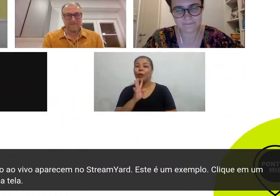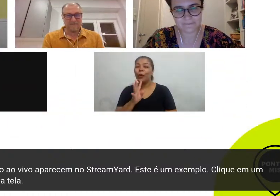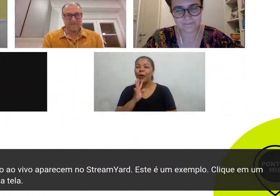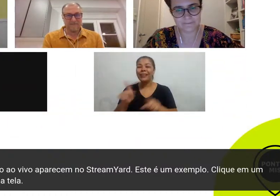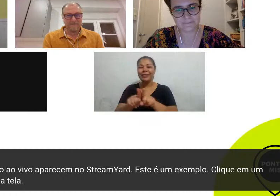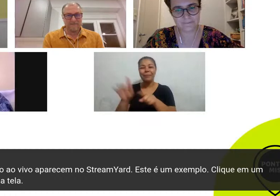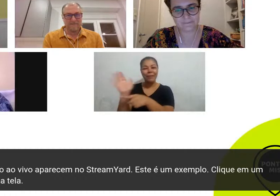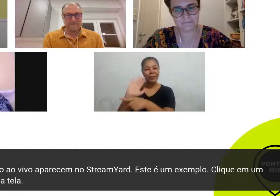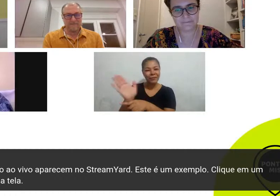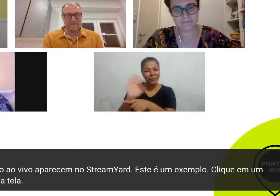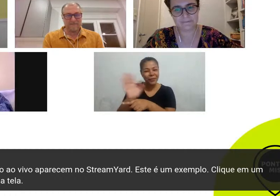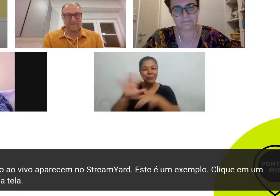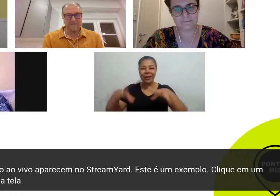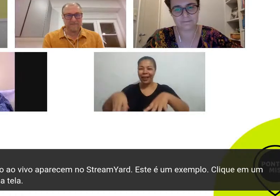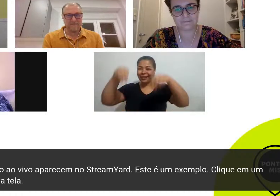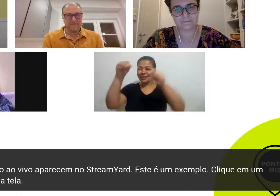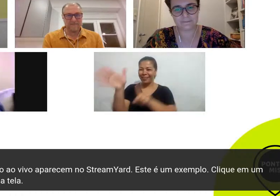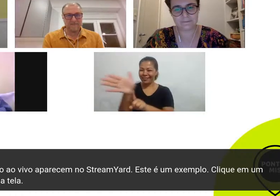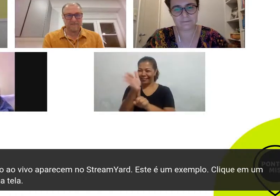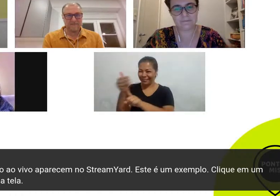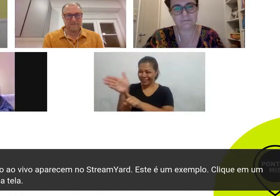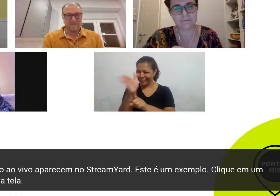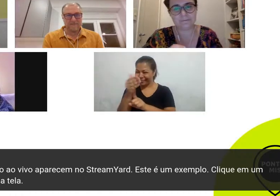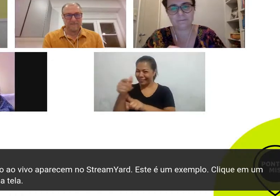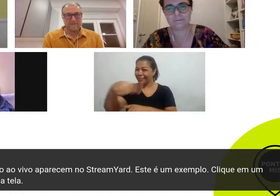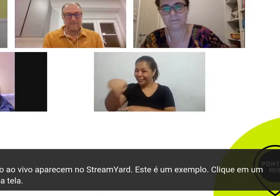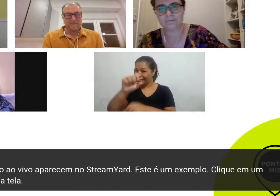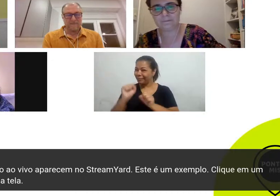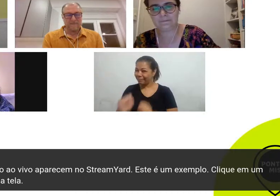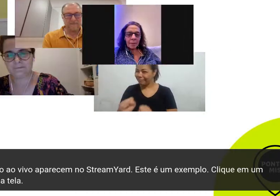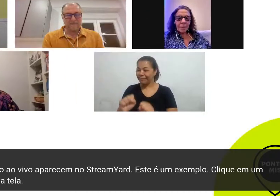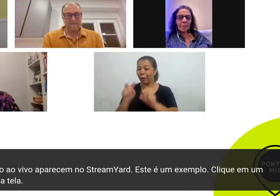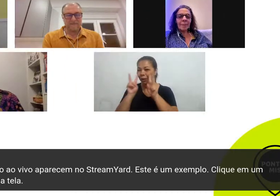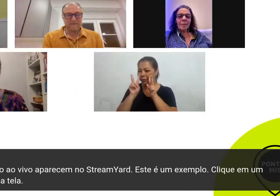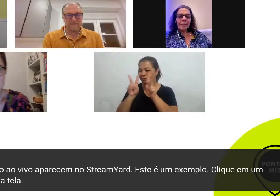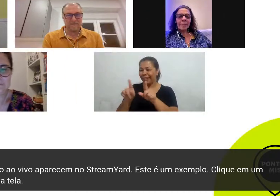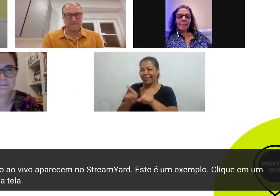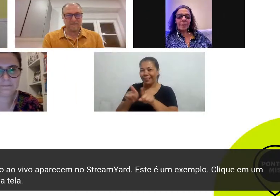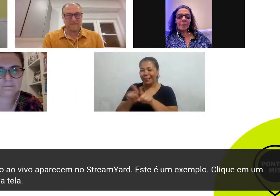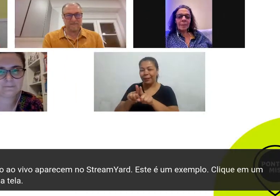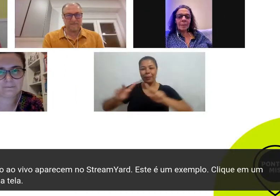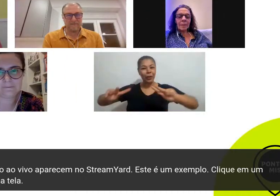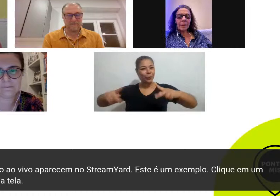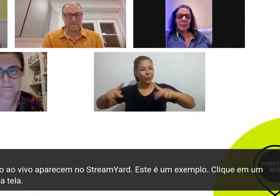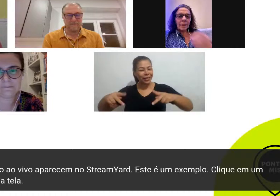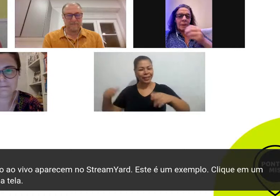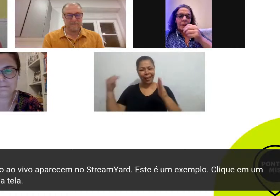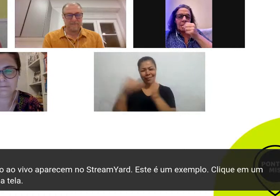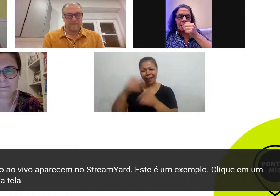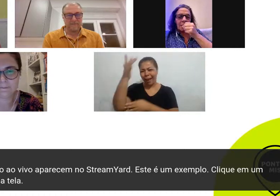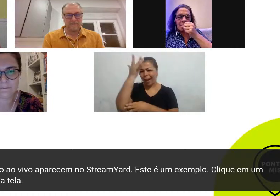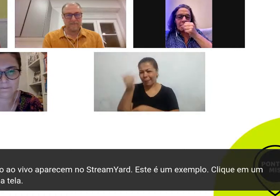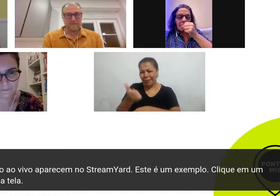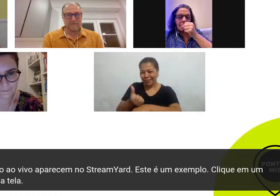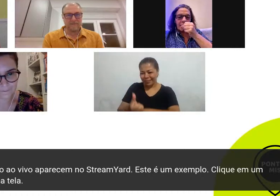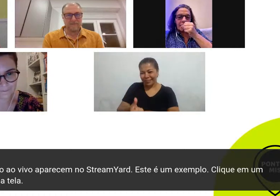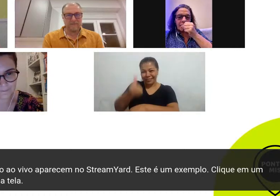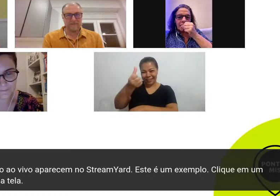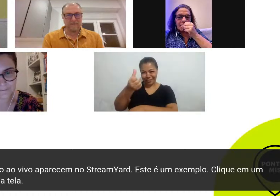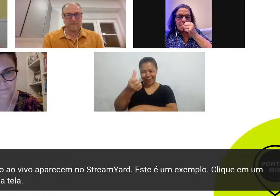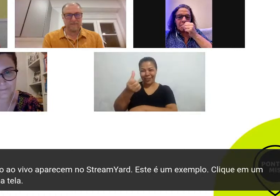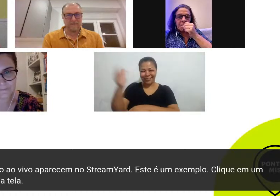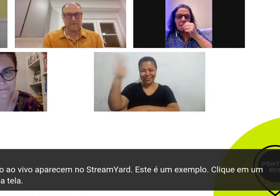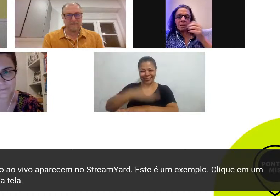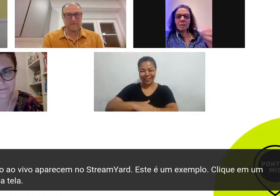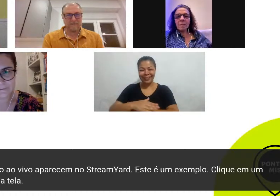primeira vez que assistiu você pode assistir este filme pelo nosso link até amanhã às 18 horas muito bem já estamos aqui